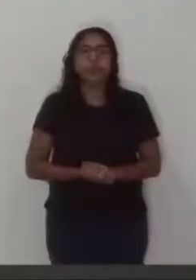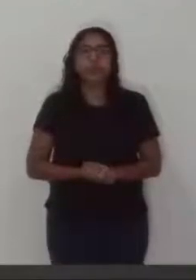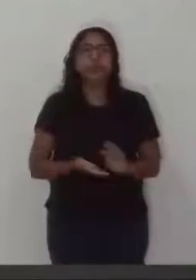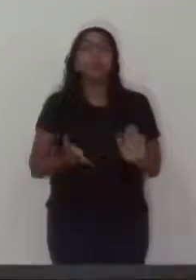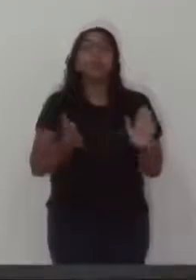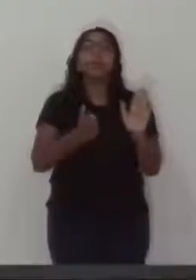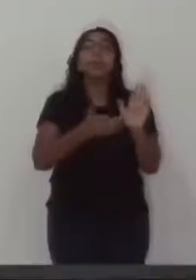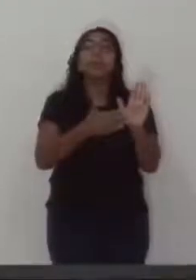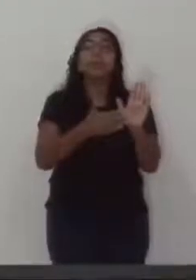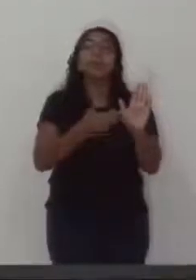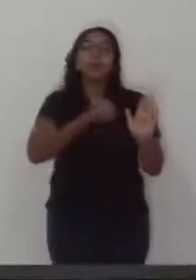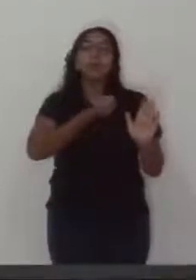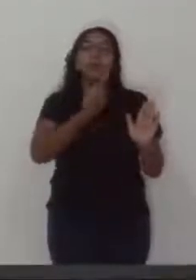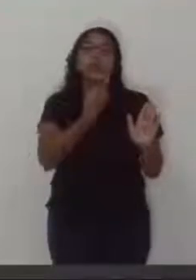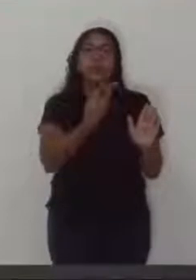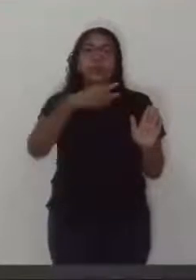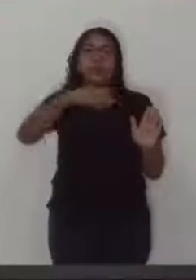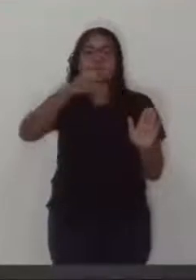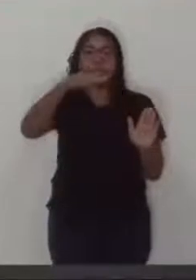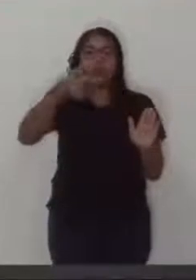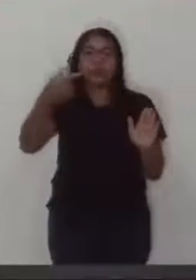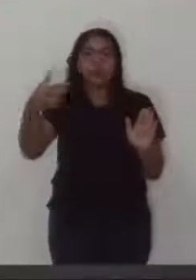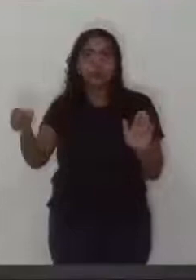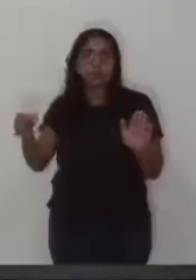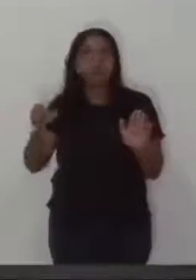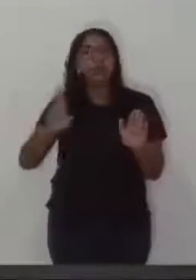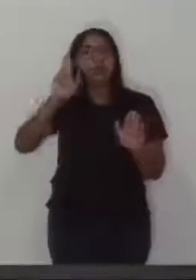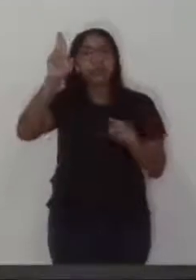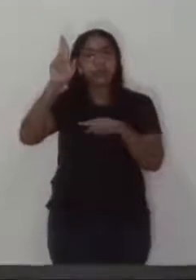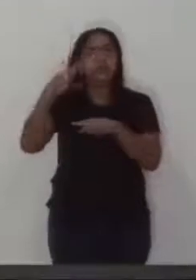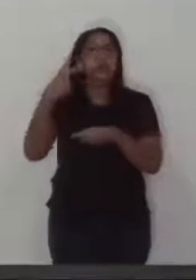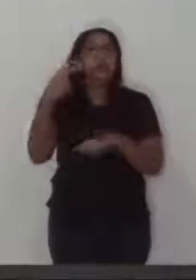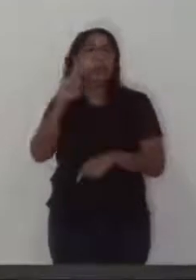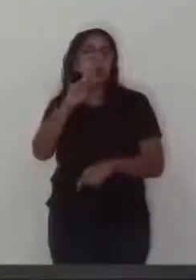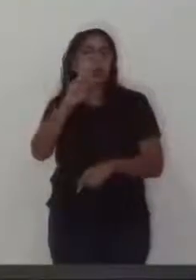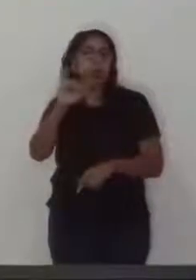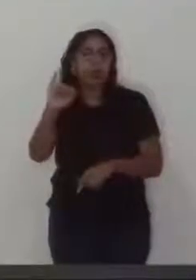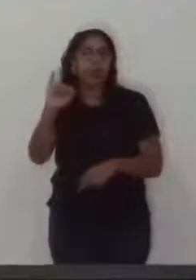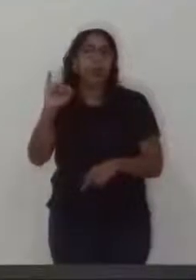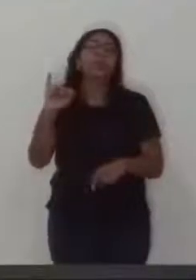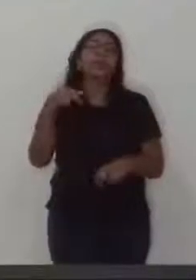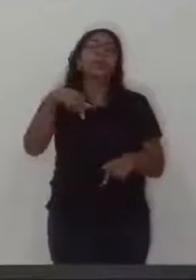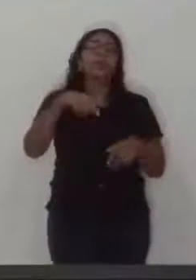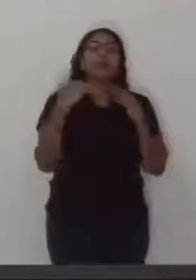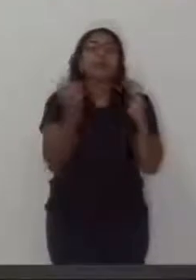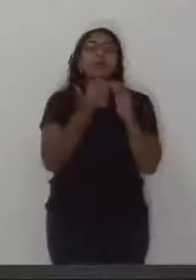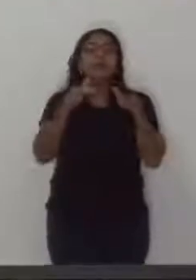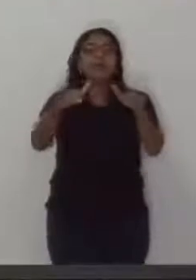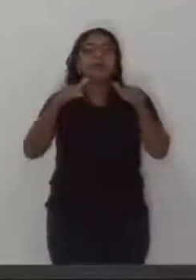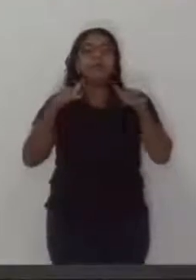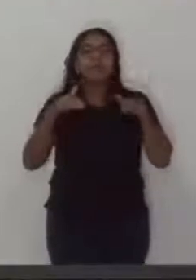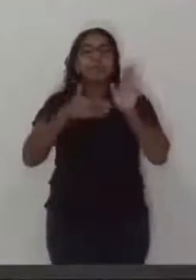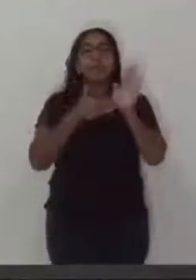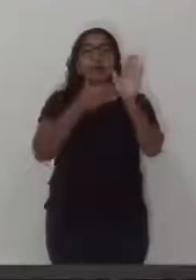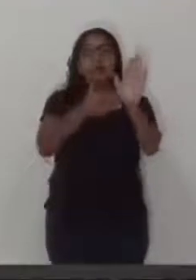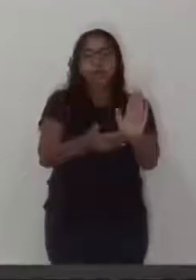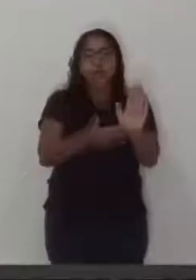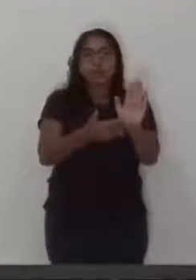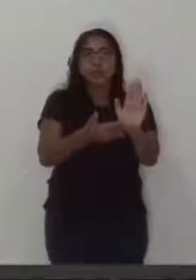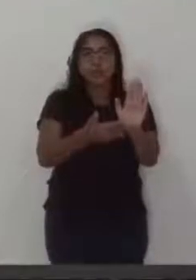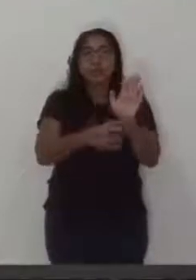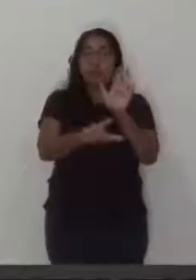Moções. Moção número 39 de 2020, de Autoria Vereada do Rui Macaxeira. A Câmara Municipal de Vinheta, do Estado de São Paulo, apresenta nos serviços